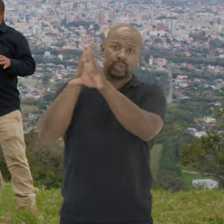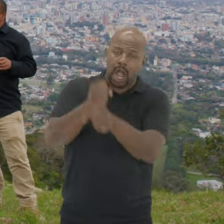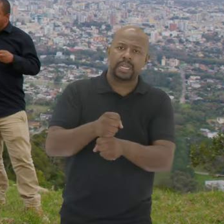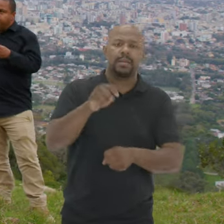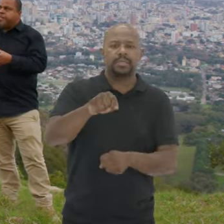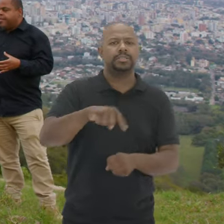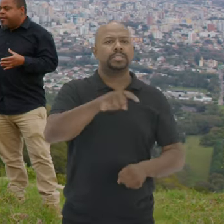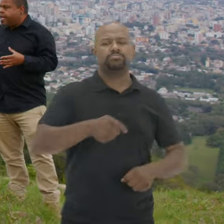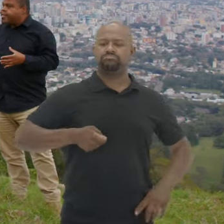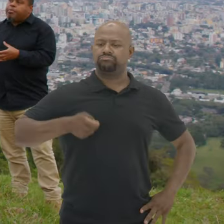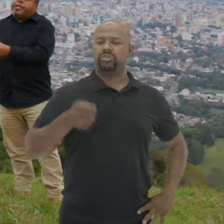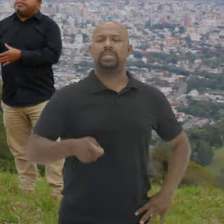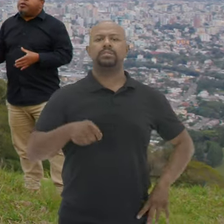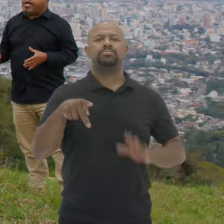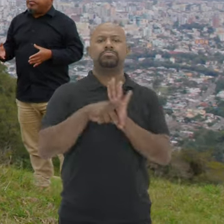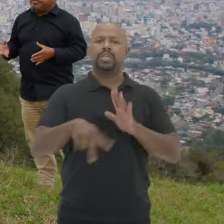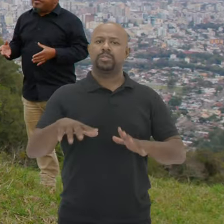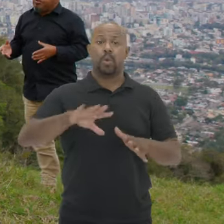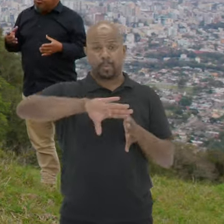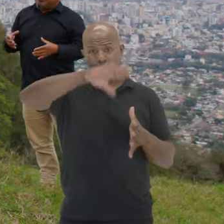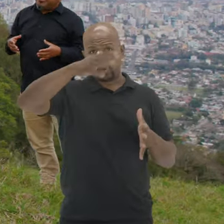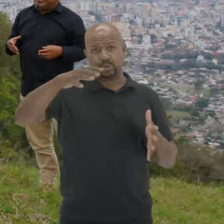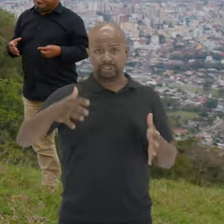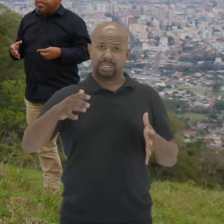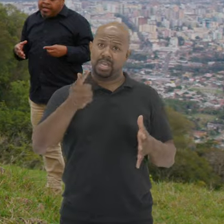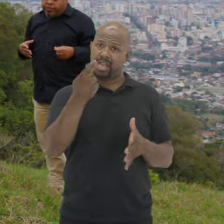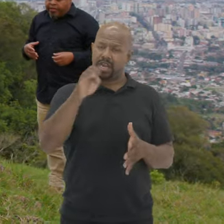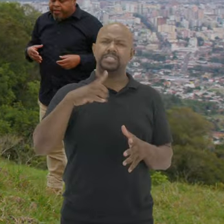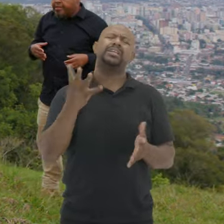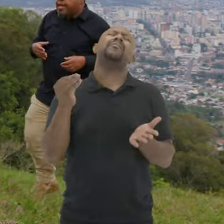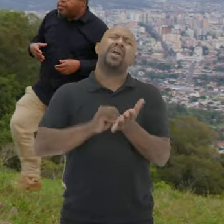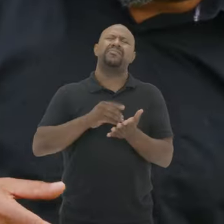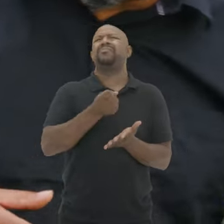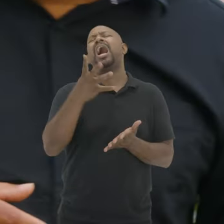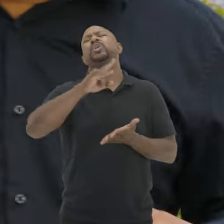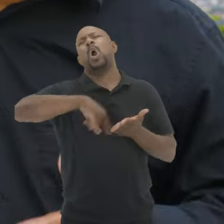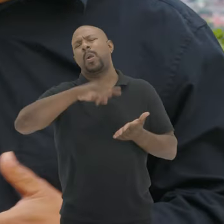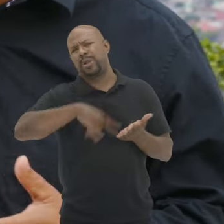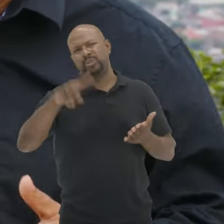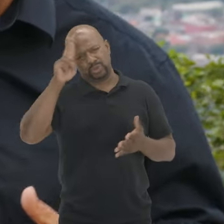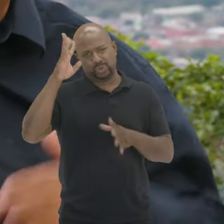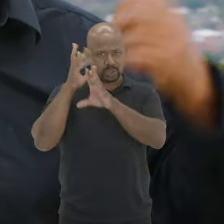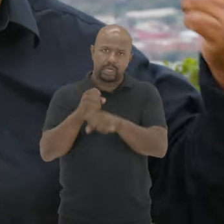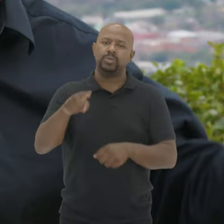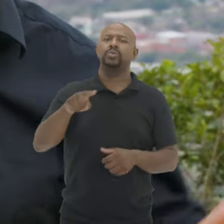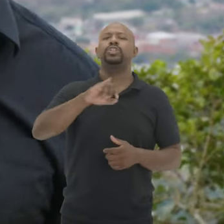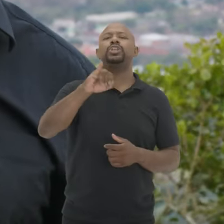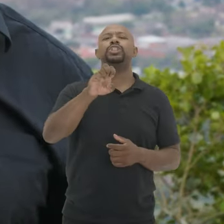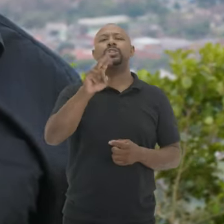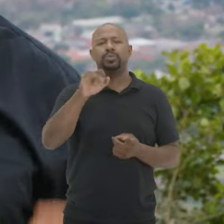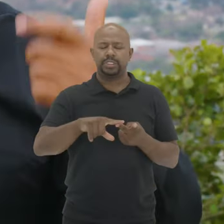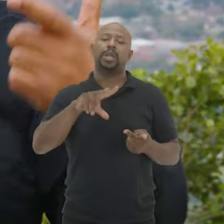histórica Por ser essa imponência geográfica O Monte Grande Ele foi referenciado Em vários documentos históricos Dos